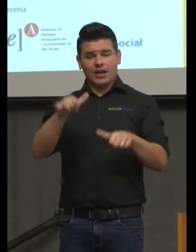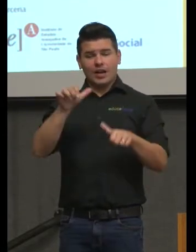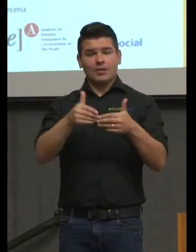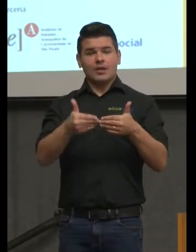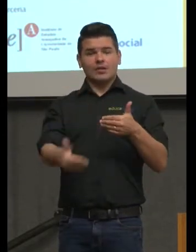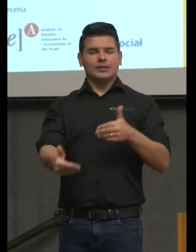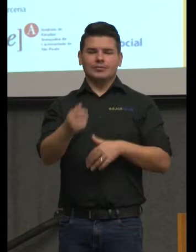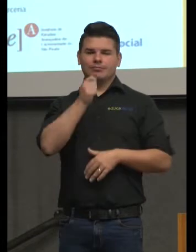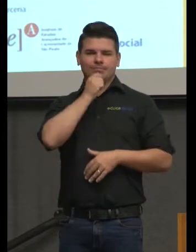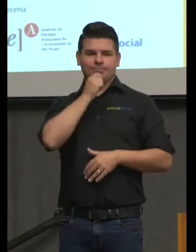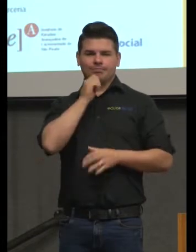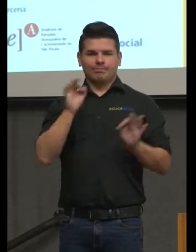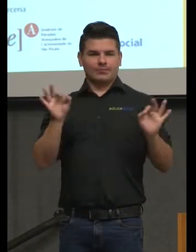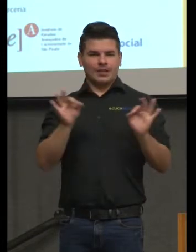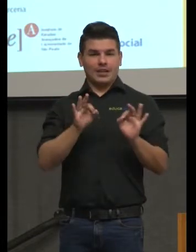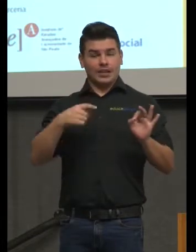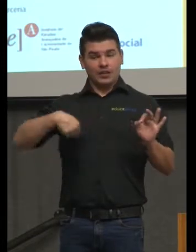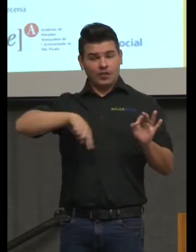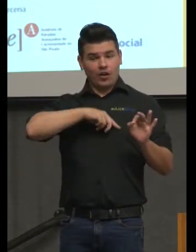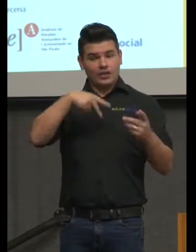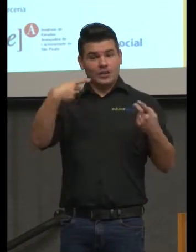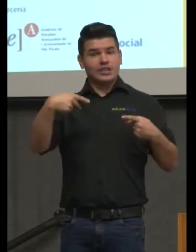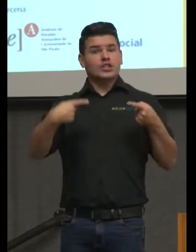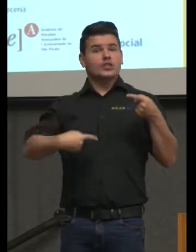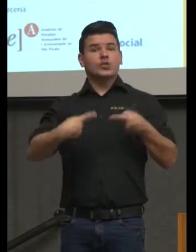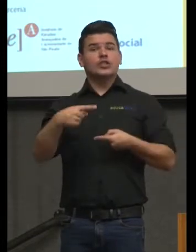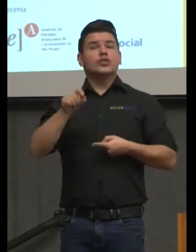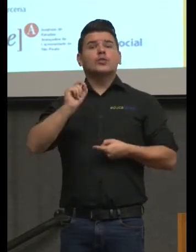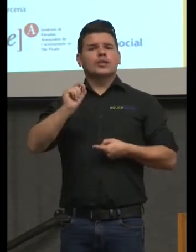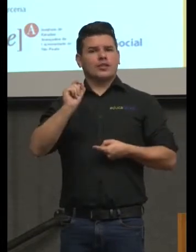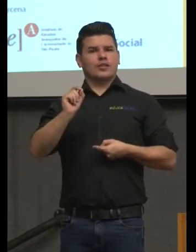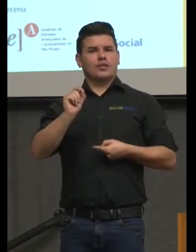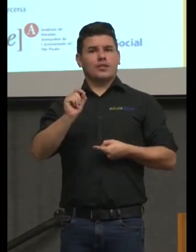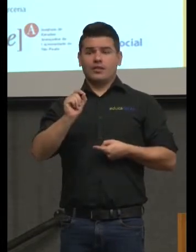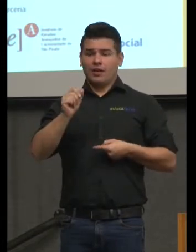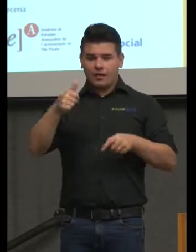E nós estamos aqui discutindo planejamento e avaliação da educação brasileira.